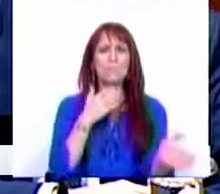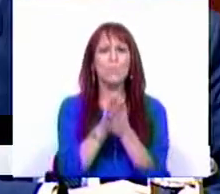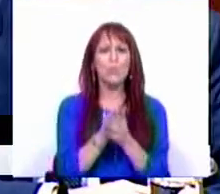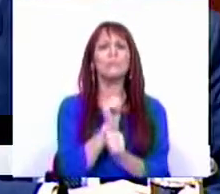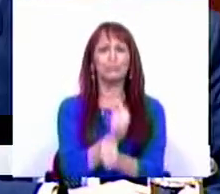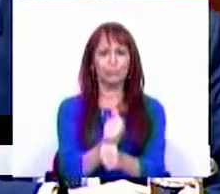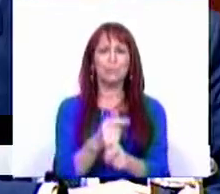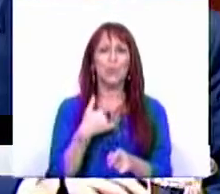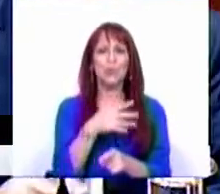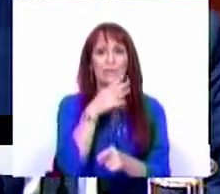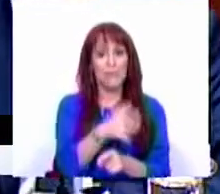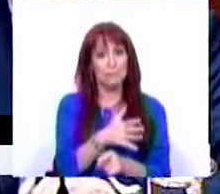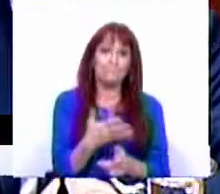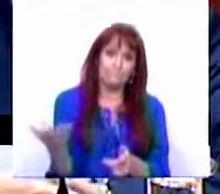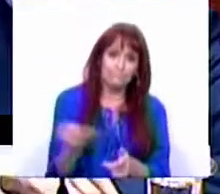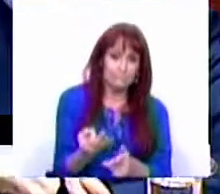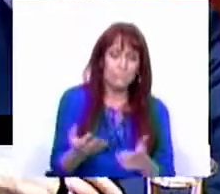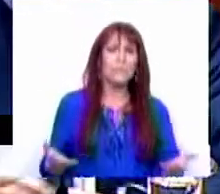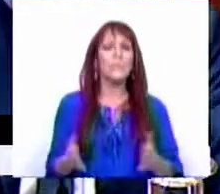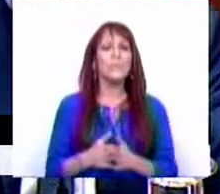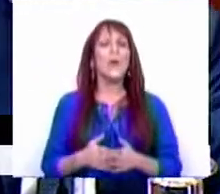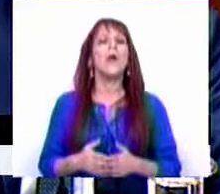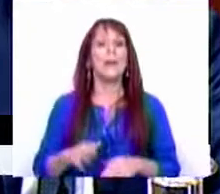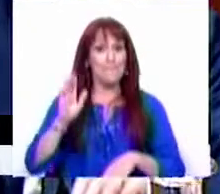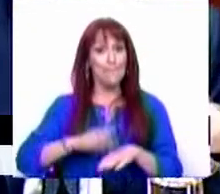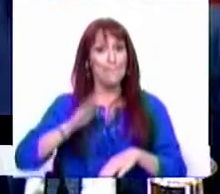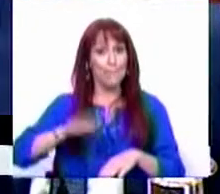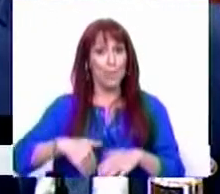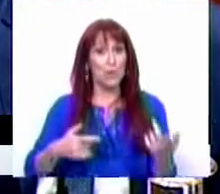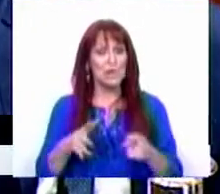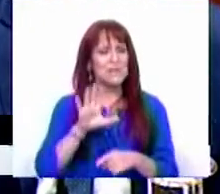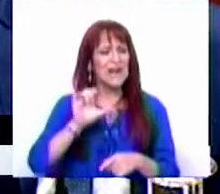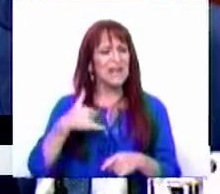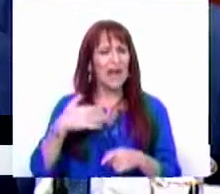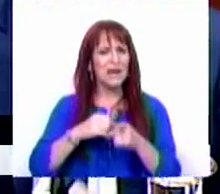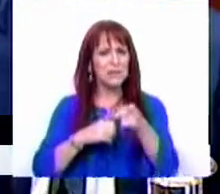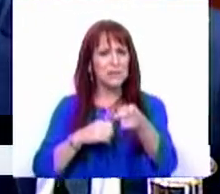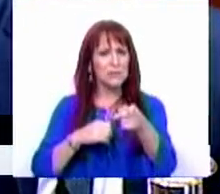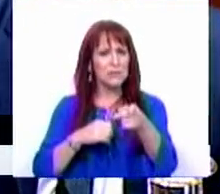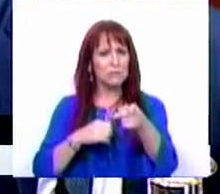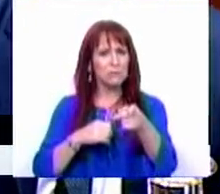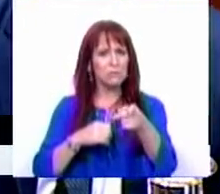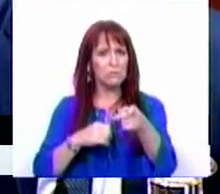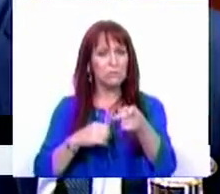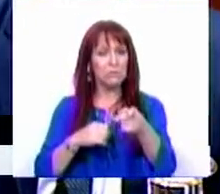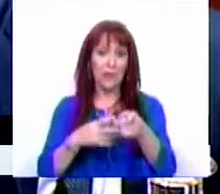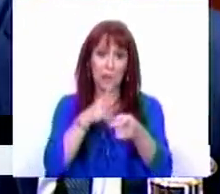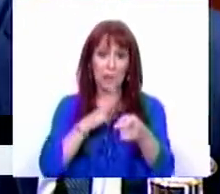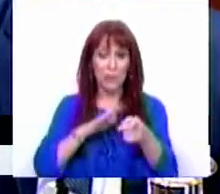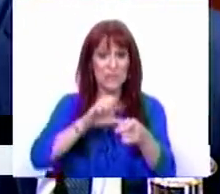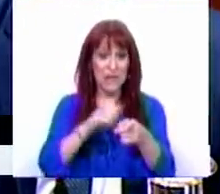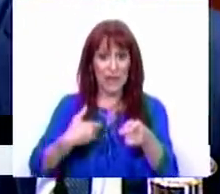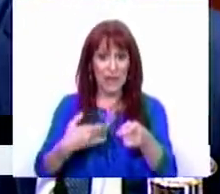e isso gostava de lhe dizer. Relativamente ao que o CDS nos acabou por dizer, o